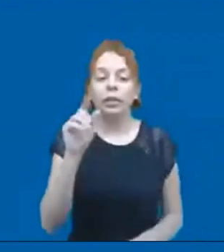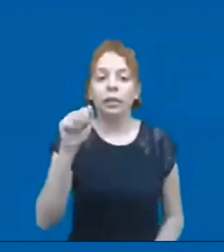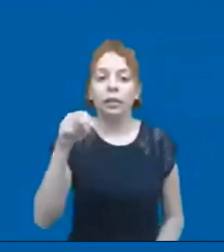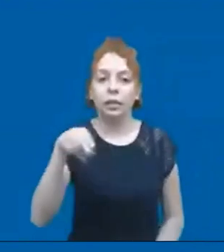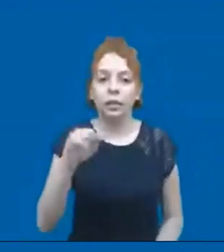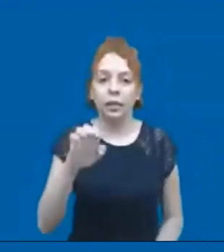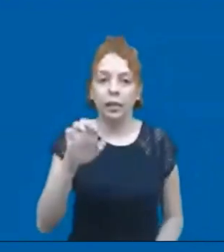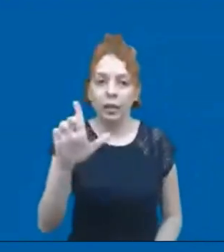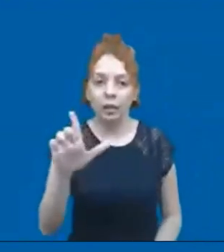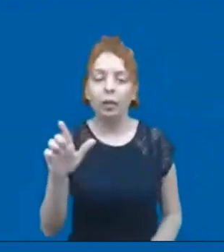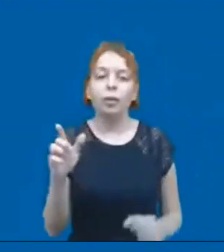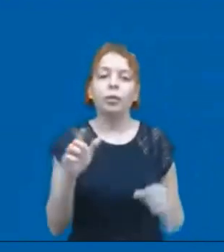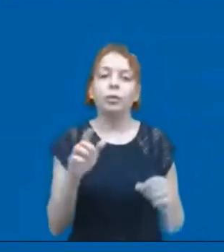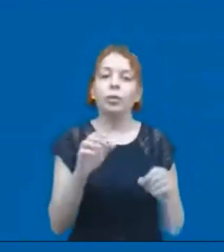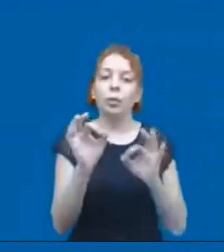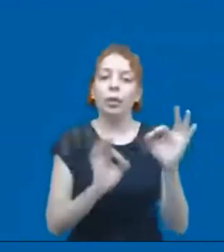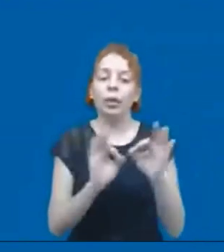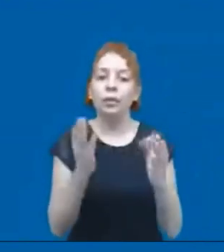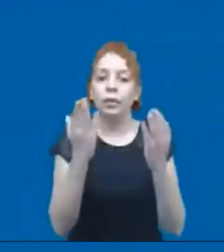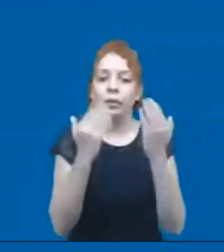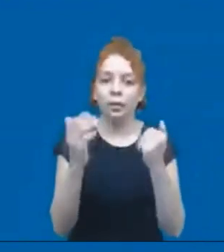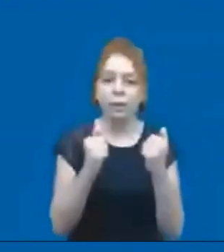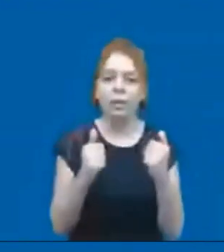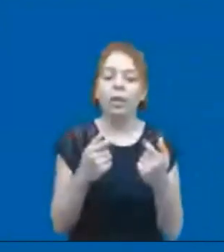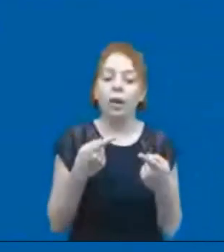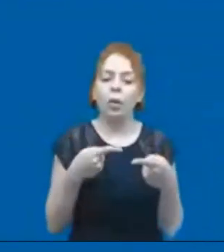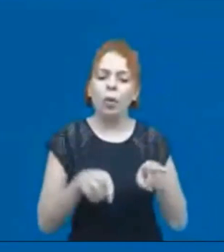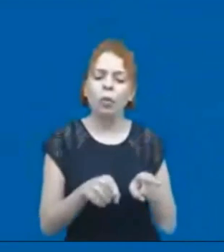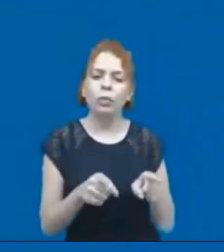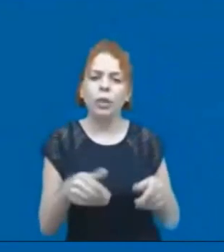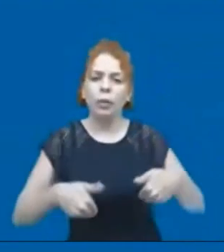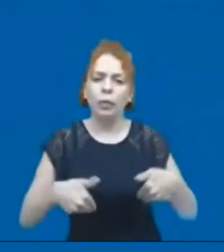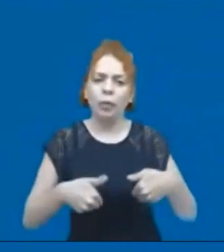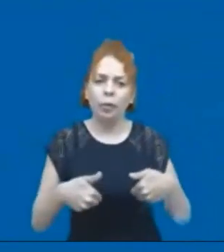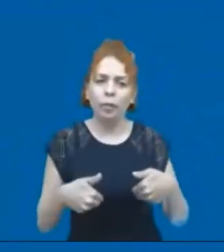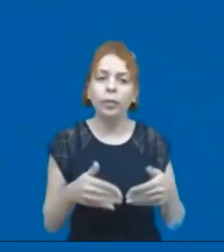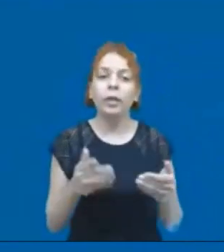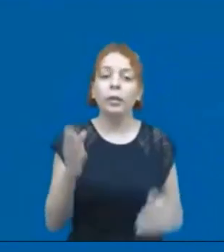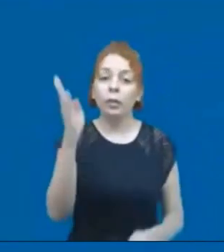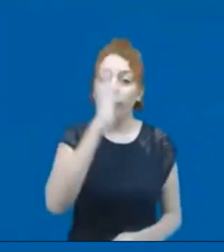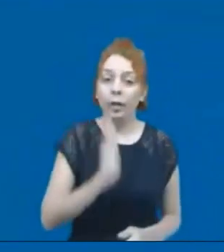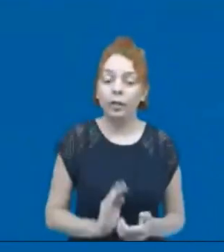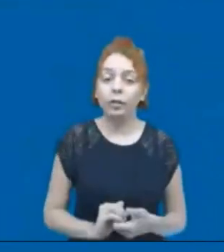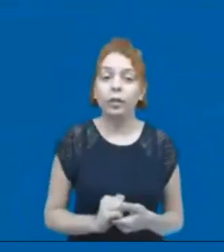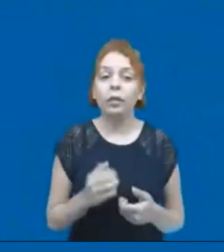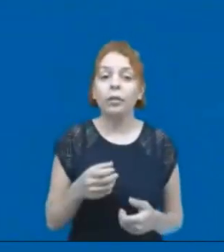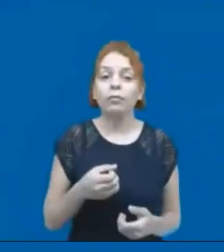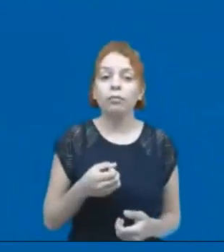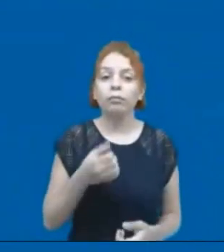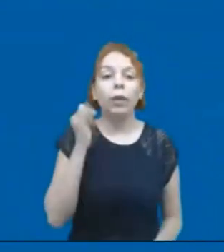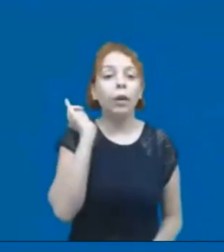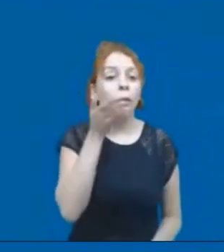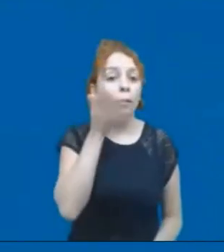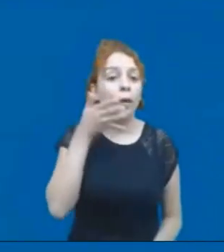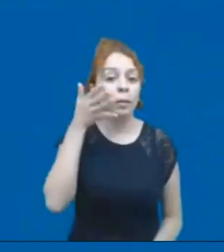do Programa Mundial de Alimentos, na verdade, do Centro de Excelência contra a Fome, que é o escritório do Programa Mundial de Alimentos aqui no Brasil, que vai falar um pouquinho